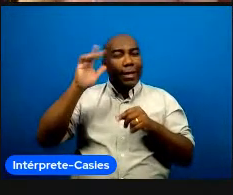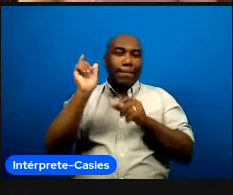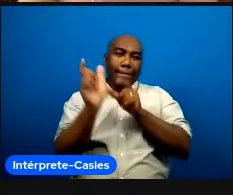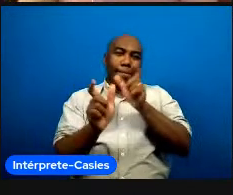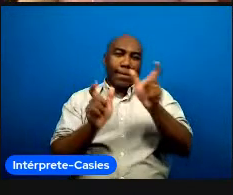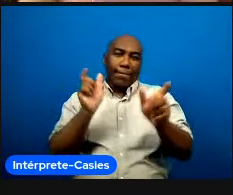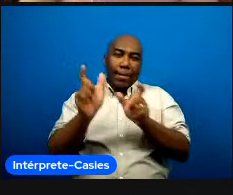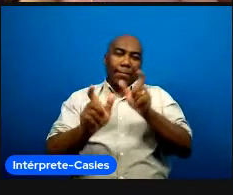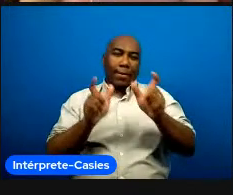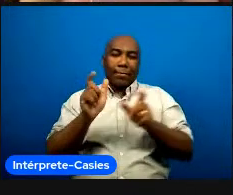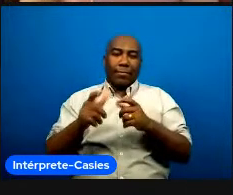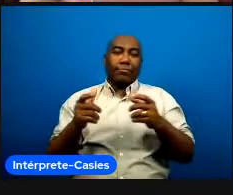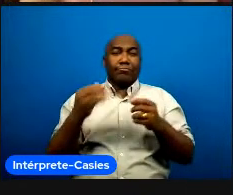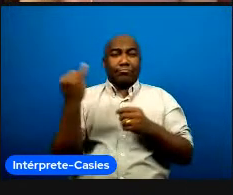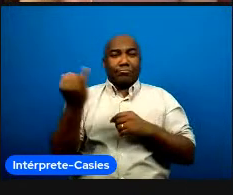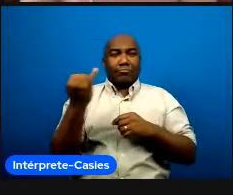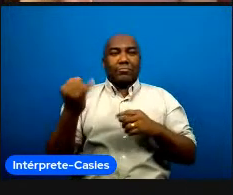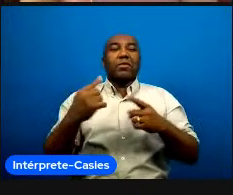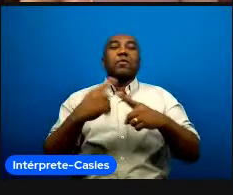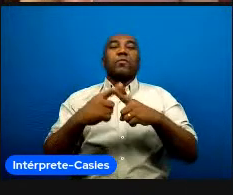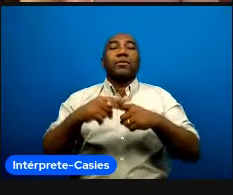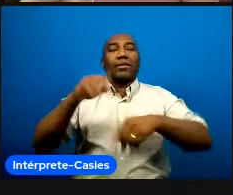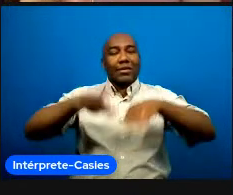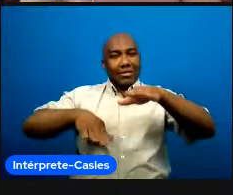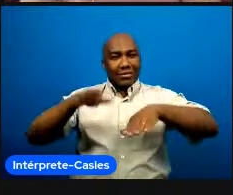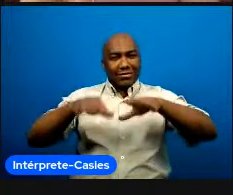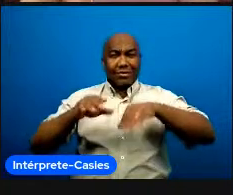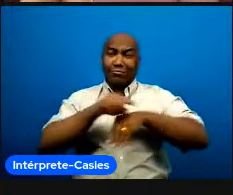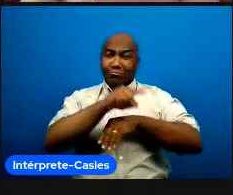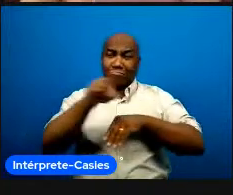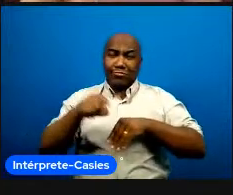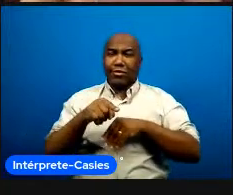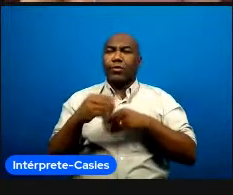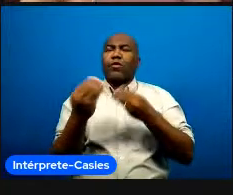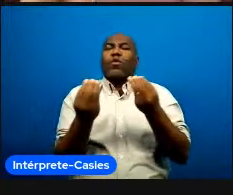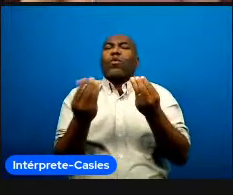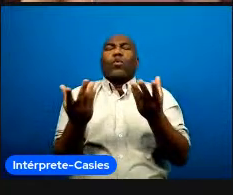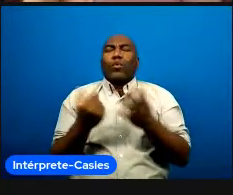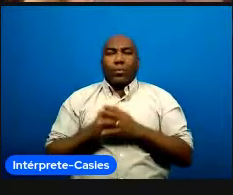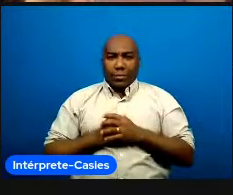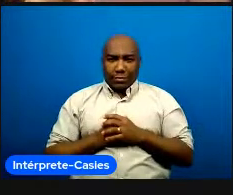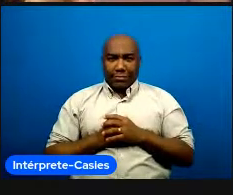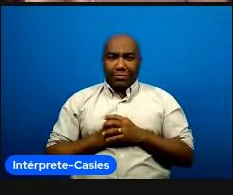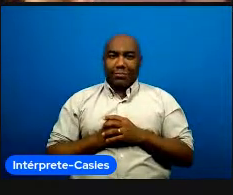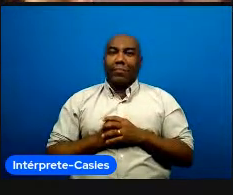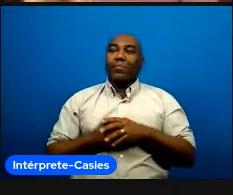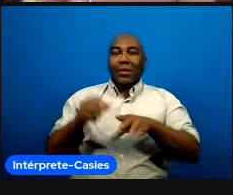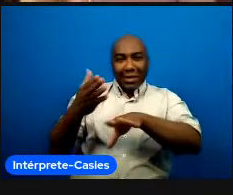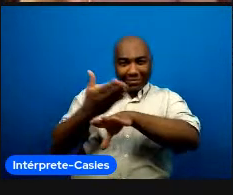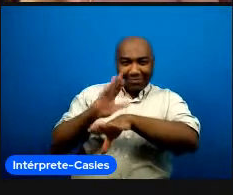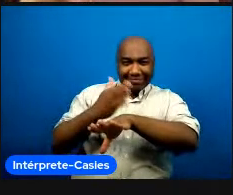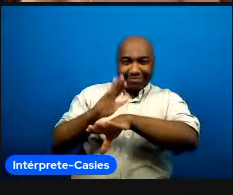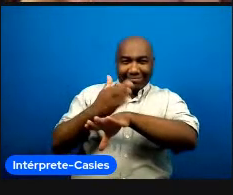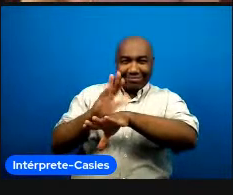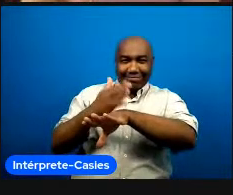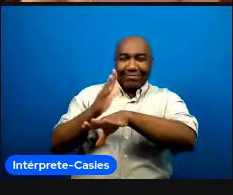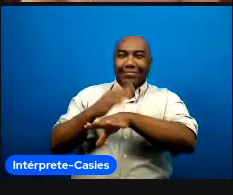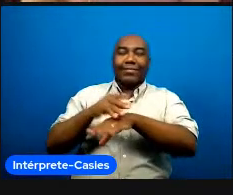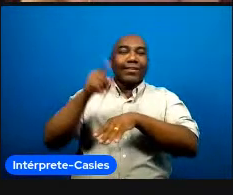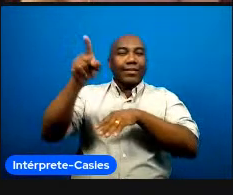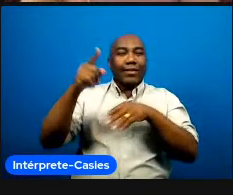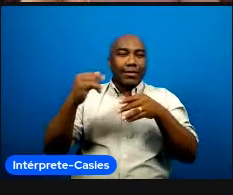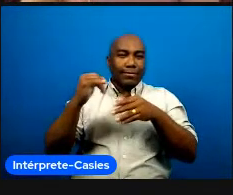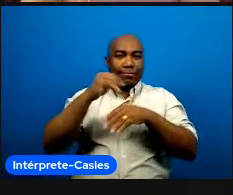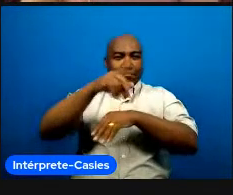uma formação ligada aos Jogos Olímpicos de Tóquio e foi uma formação que foi ali no Japão foi